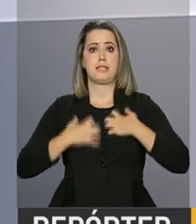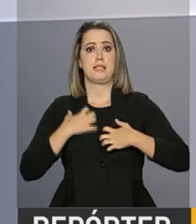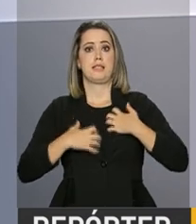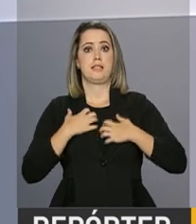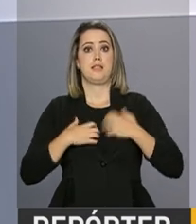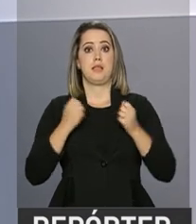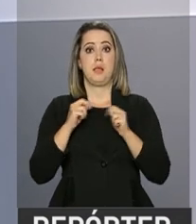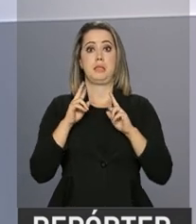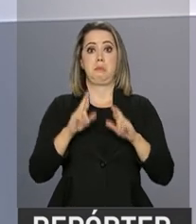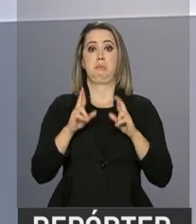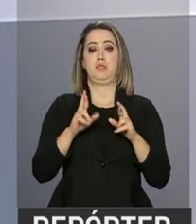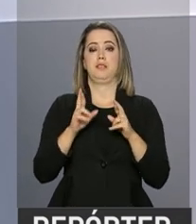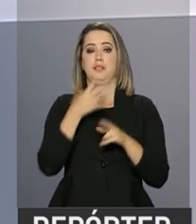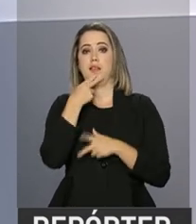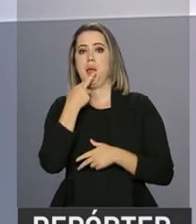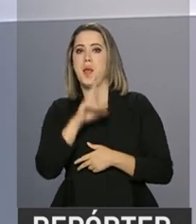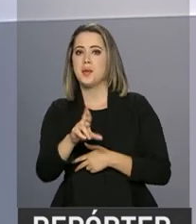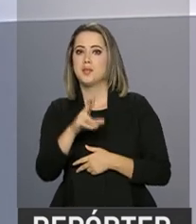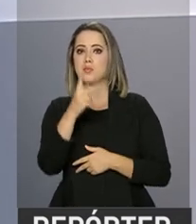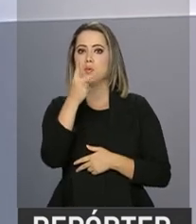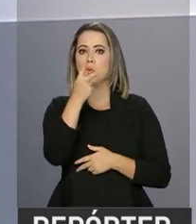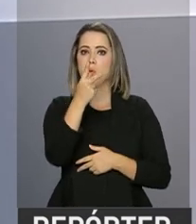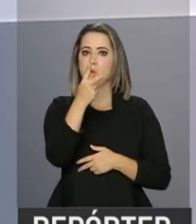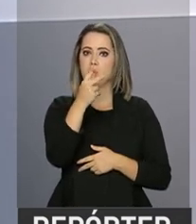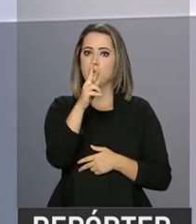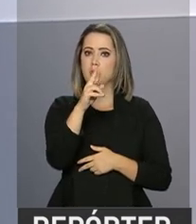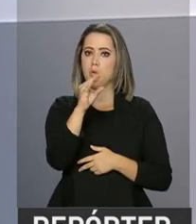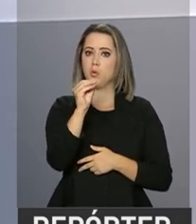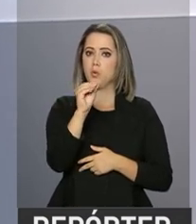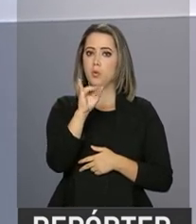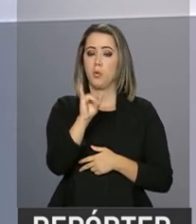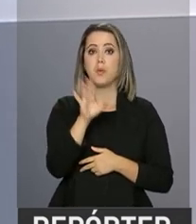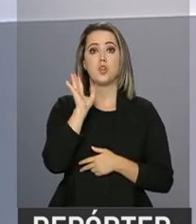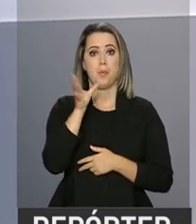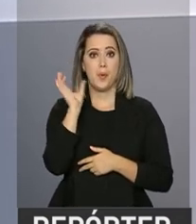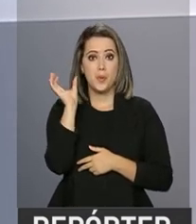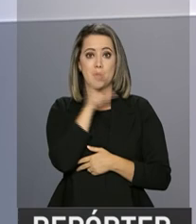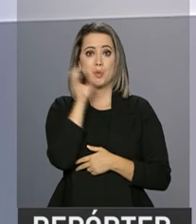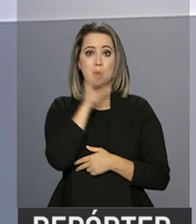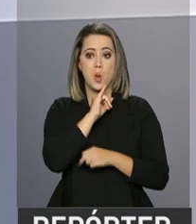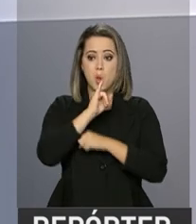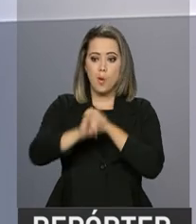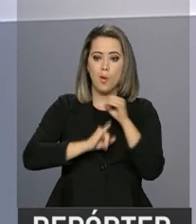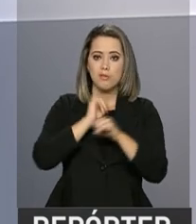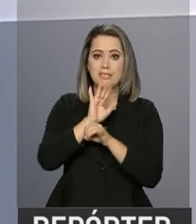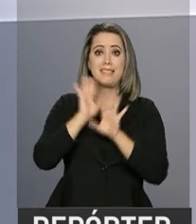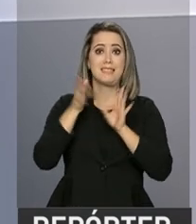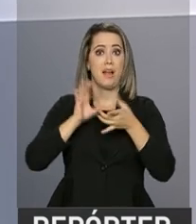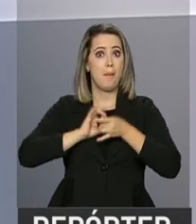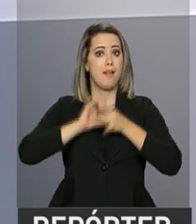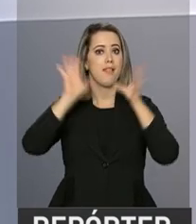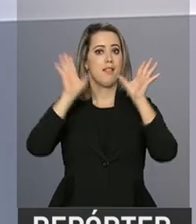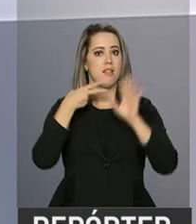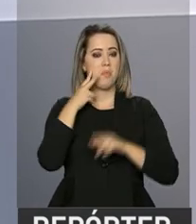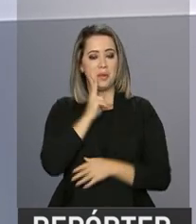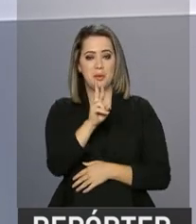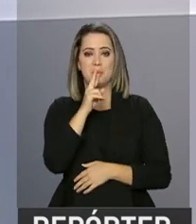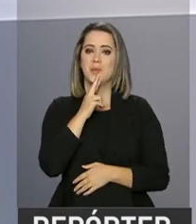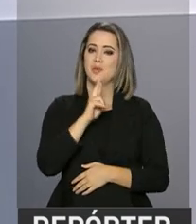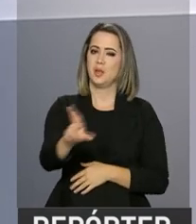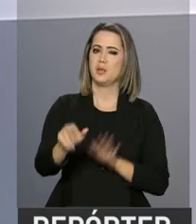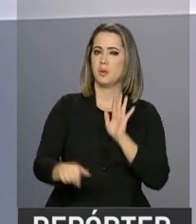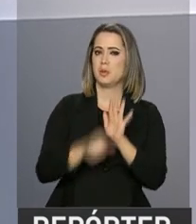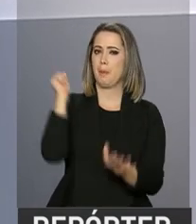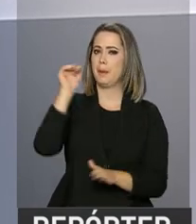pelo resultado do programa Universidade para Todos, o ProUni, já podem correr para a internet. Estão disponíveis os resultados da